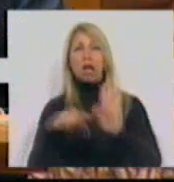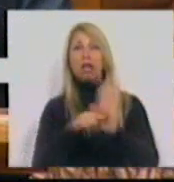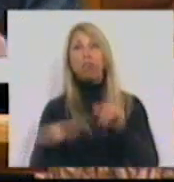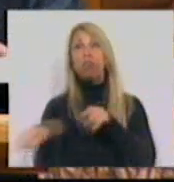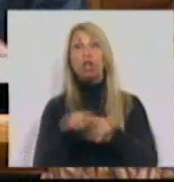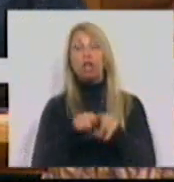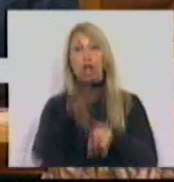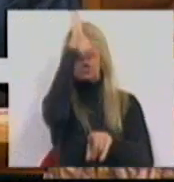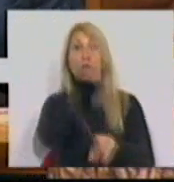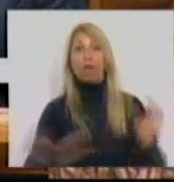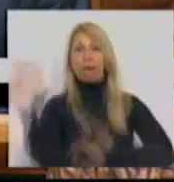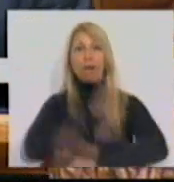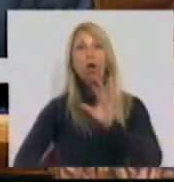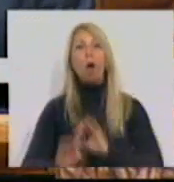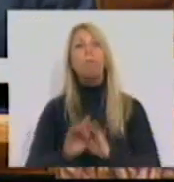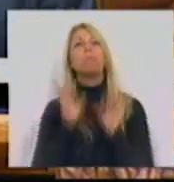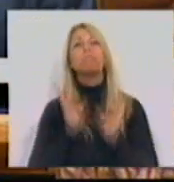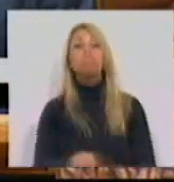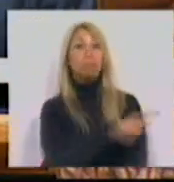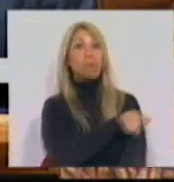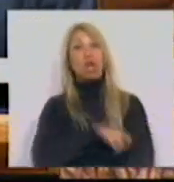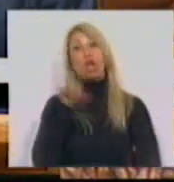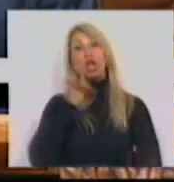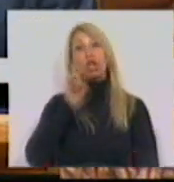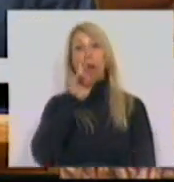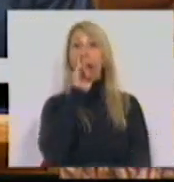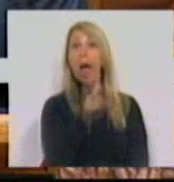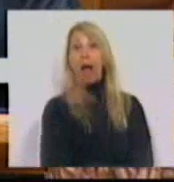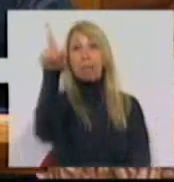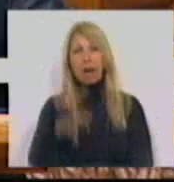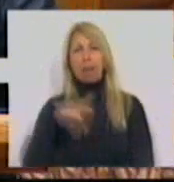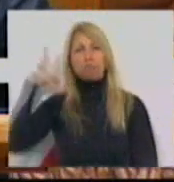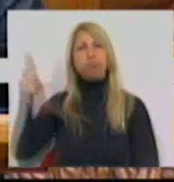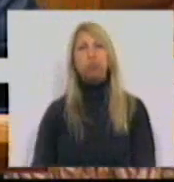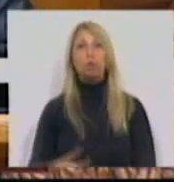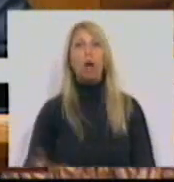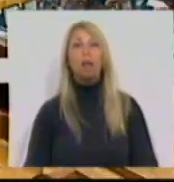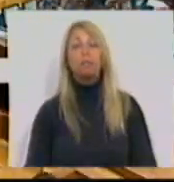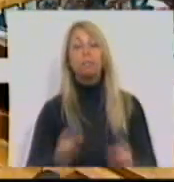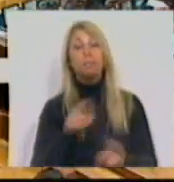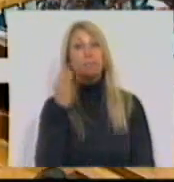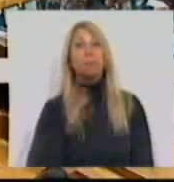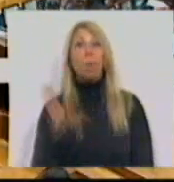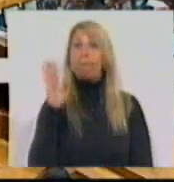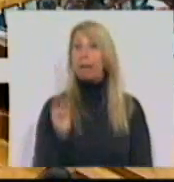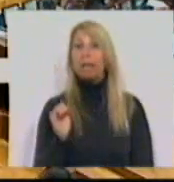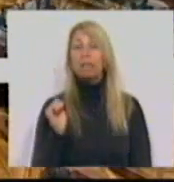Europa e será também certamente o representante da Sra. Merkel em Portugal. O Partido Socialista,